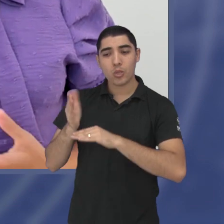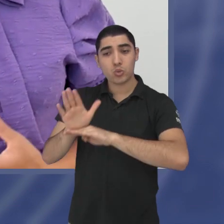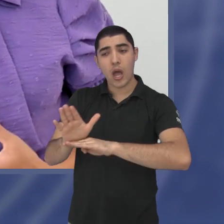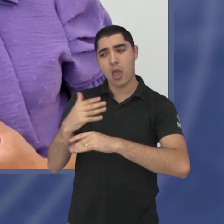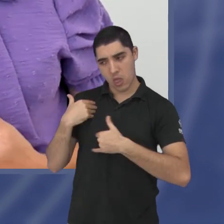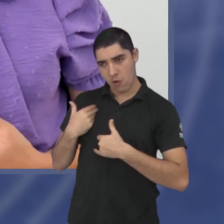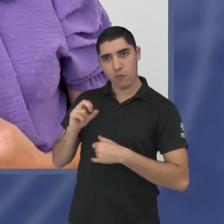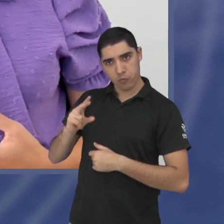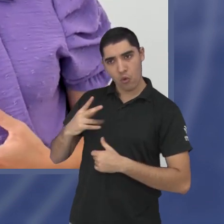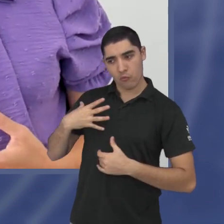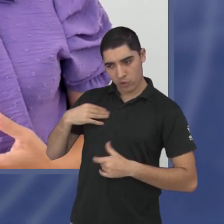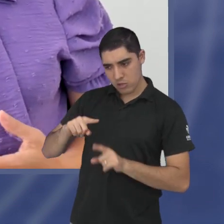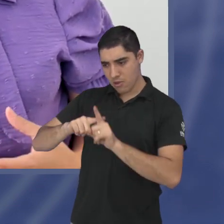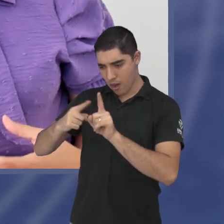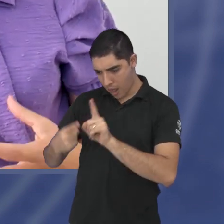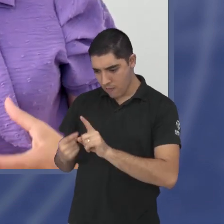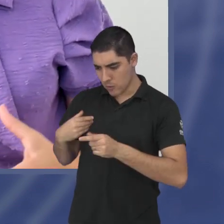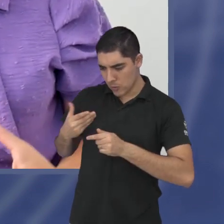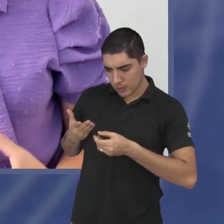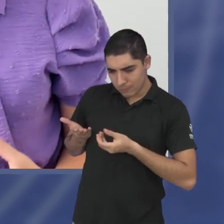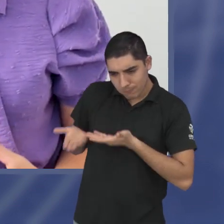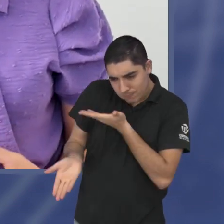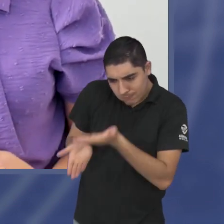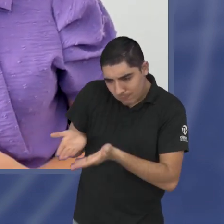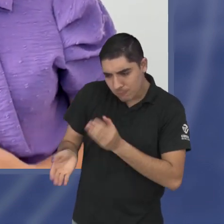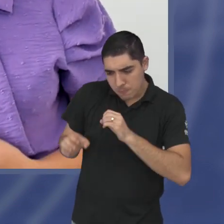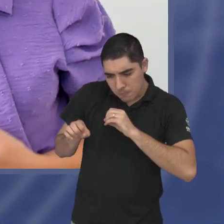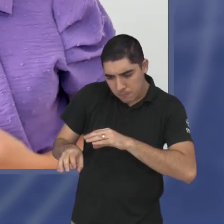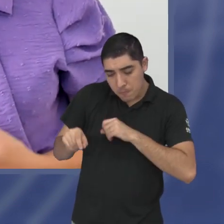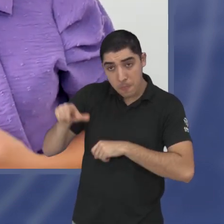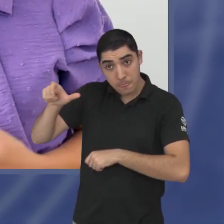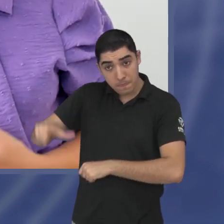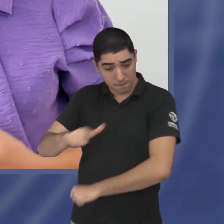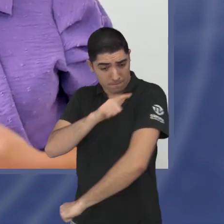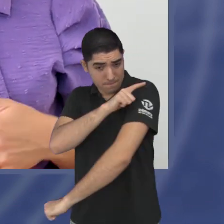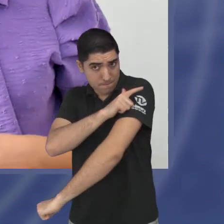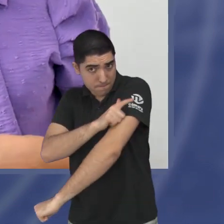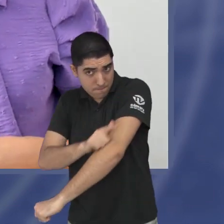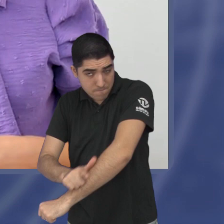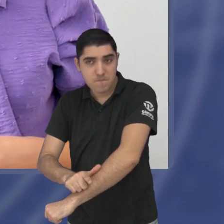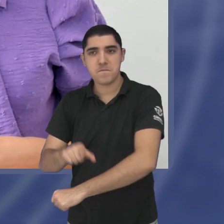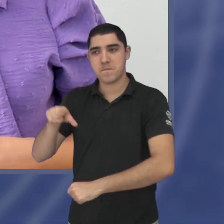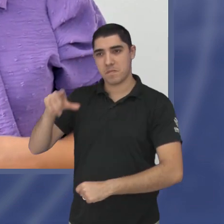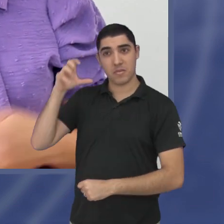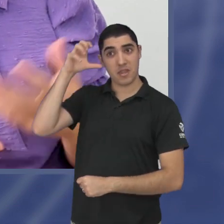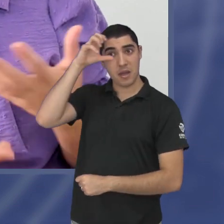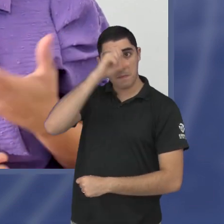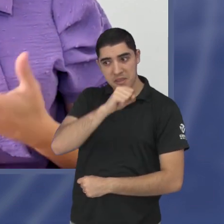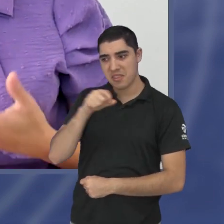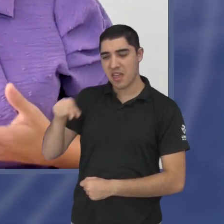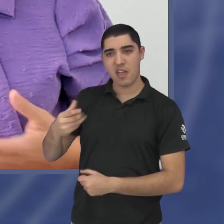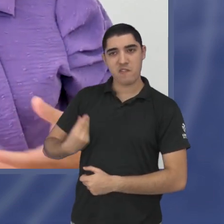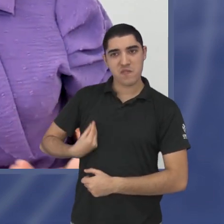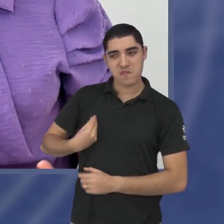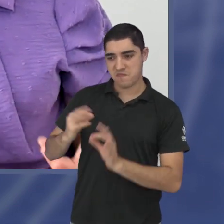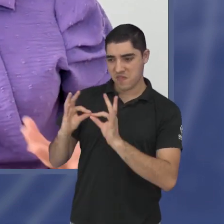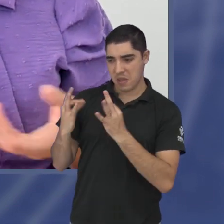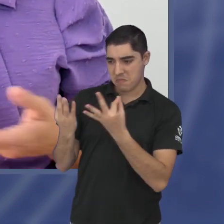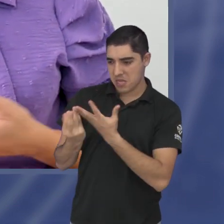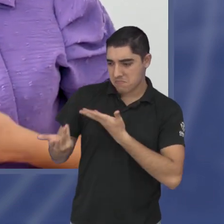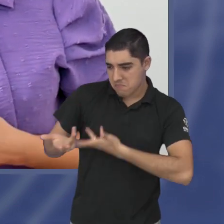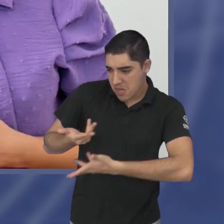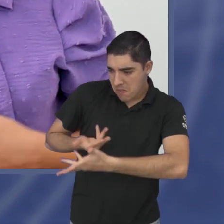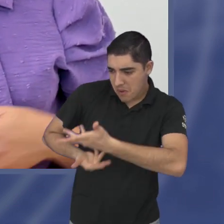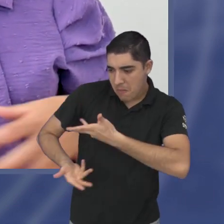eu vou educar para que essa criança com uma boa educação com uma boa interação familiar